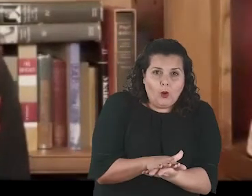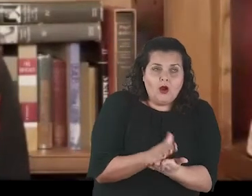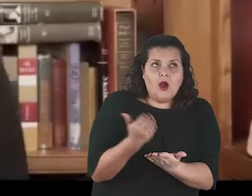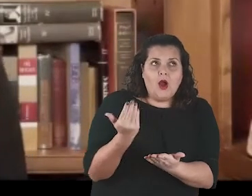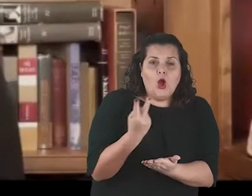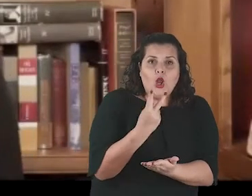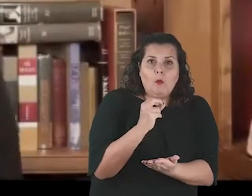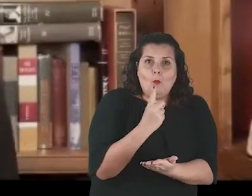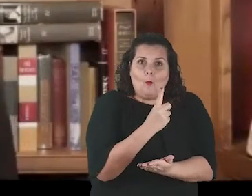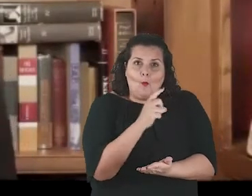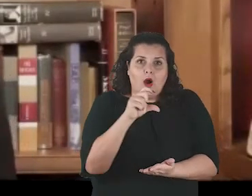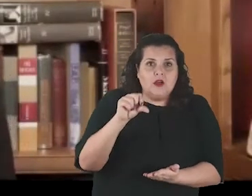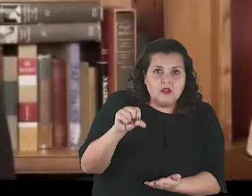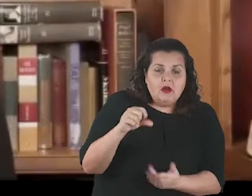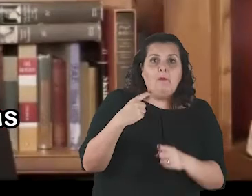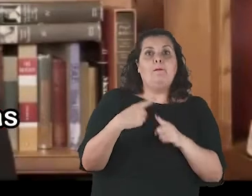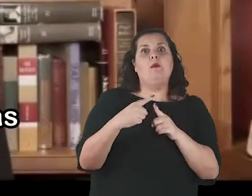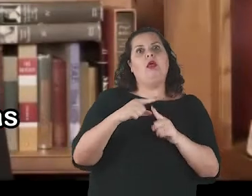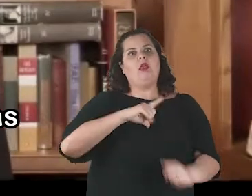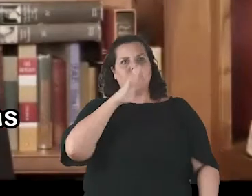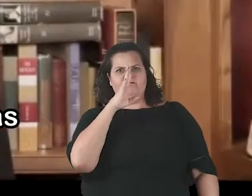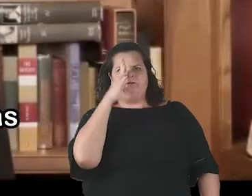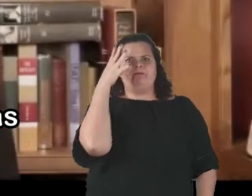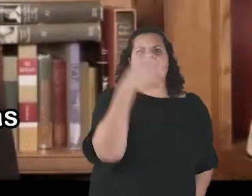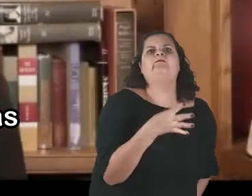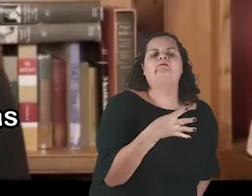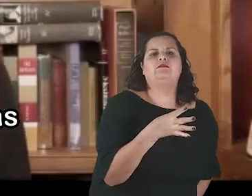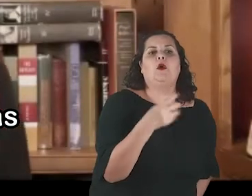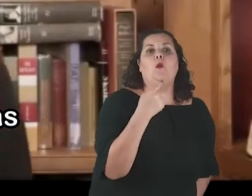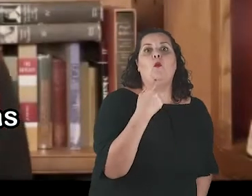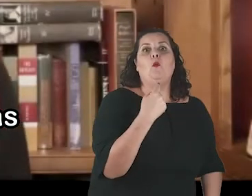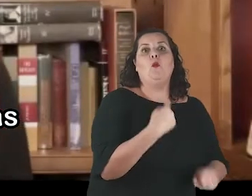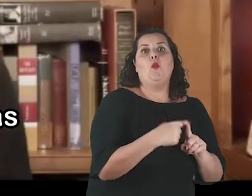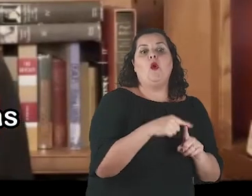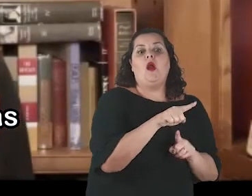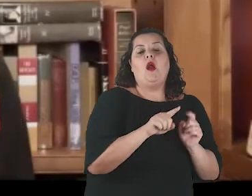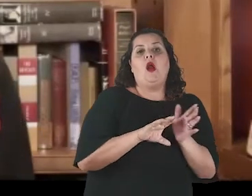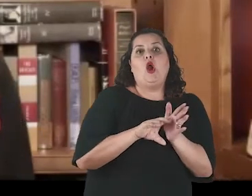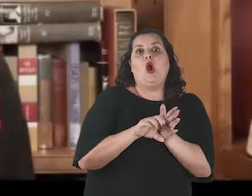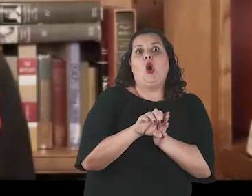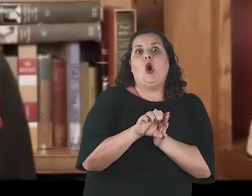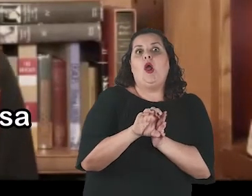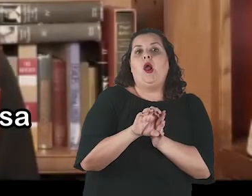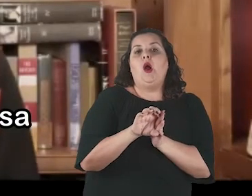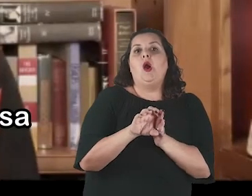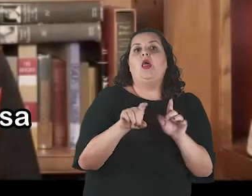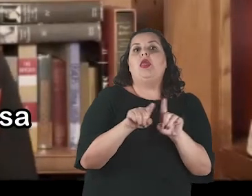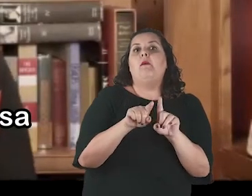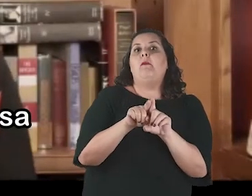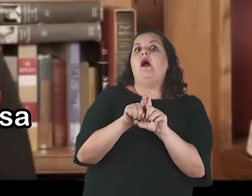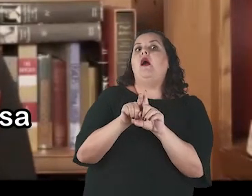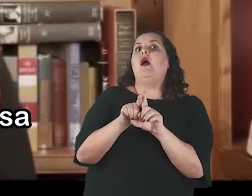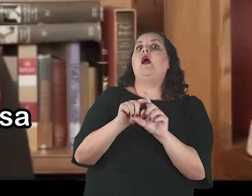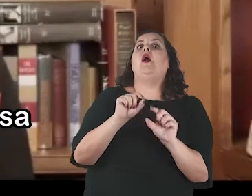em 2019 para resolver as acusações de coleta ilegal de dados pessoais de crianças